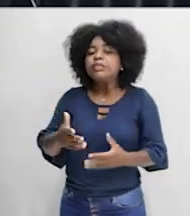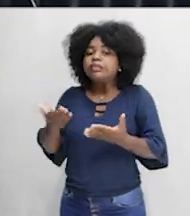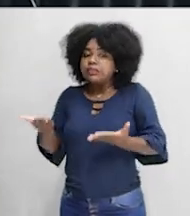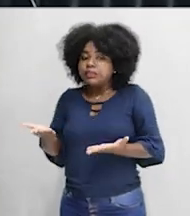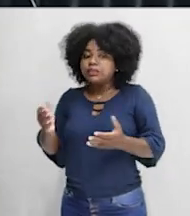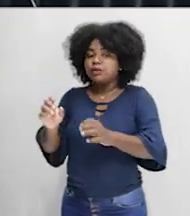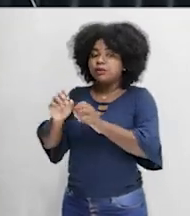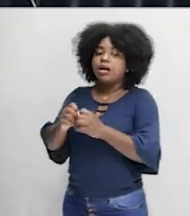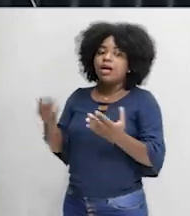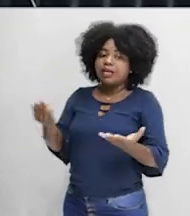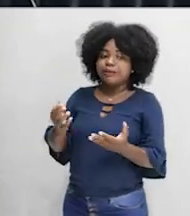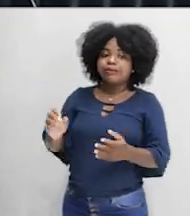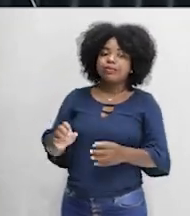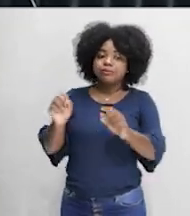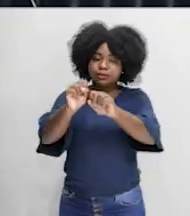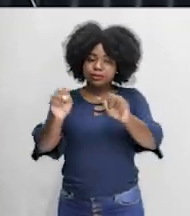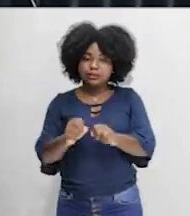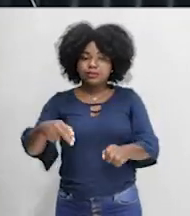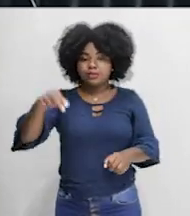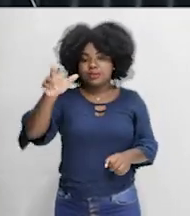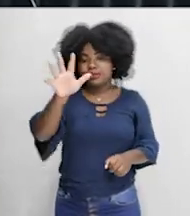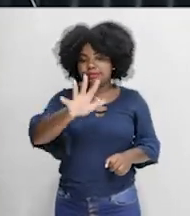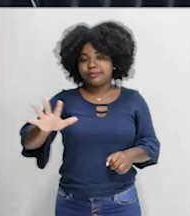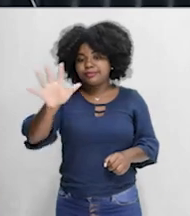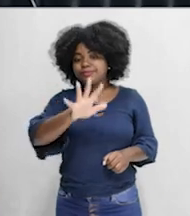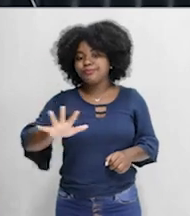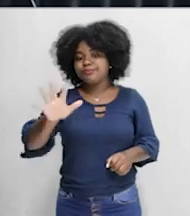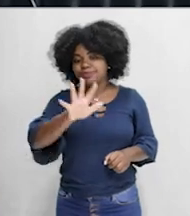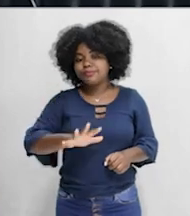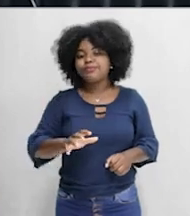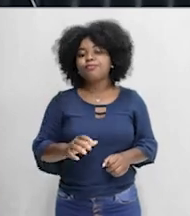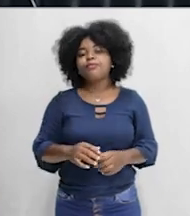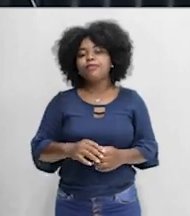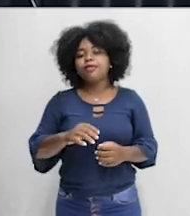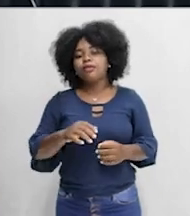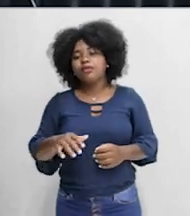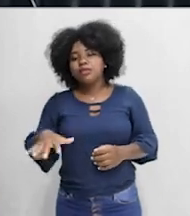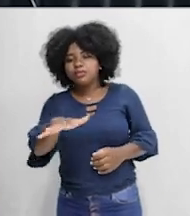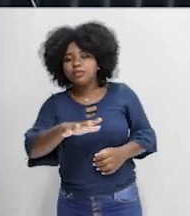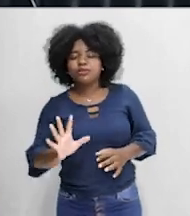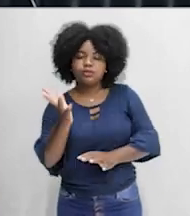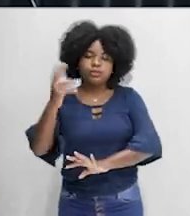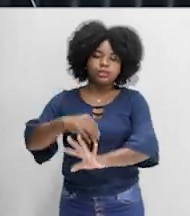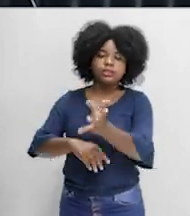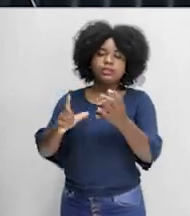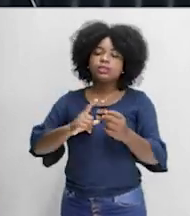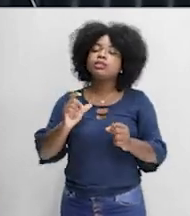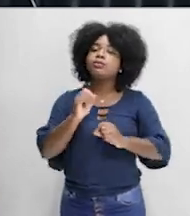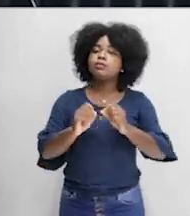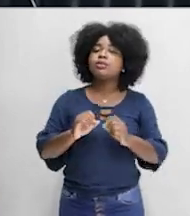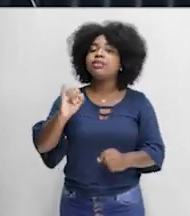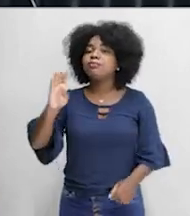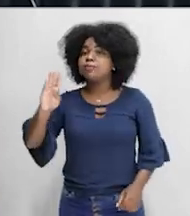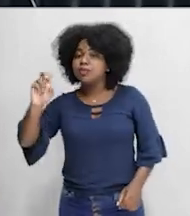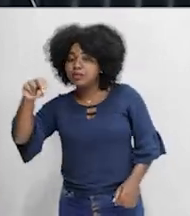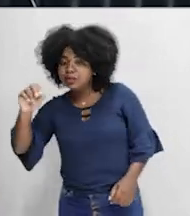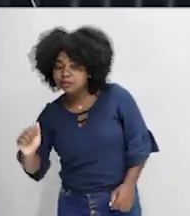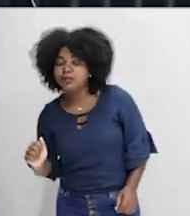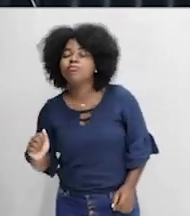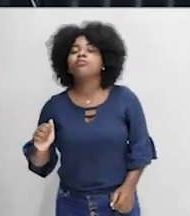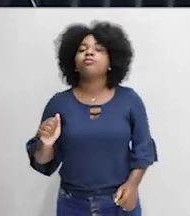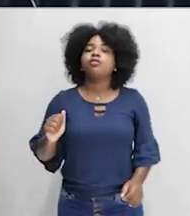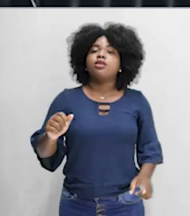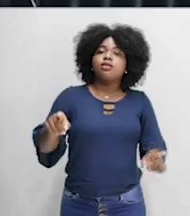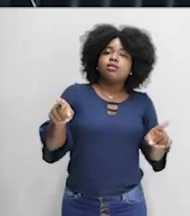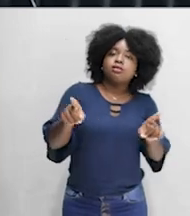CISNAMA, tu vai ter ali os órgãos responsáveis. E é aqui que vai estar inserido o IBAMA, que vai estar inserido, por exemplo, o ICMBio, que vai estar